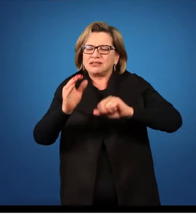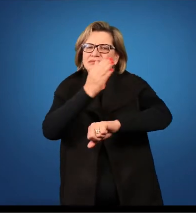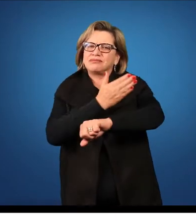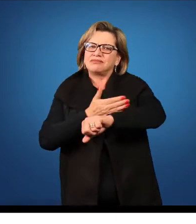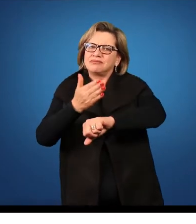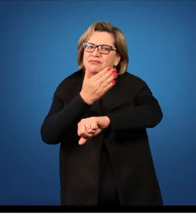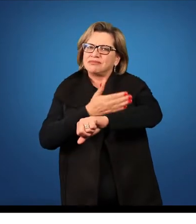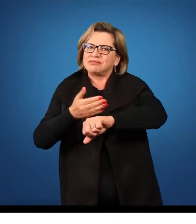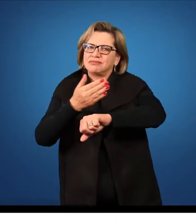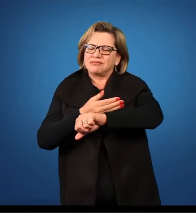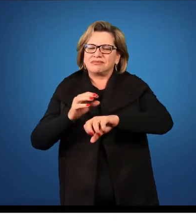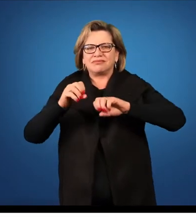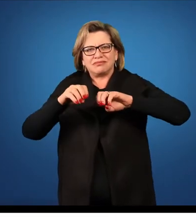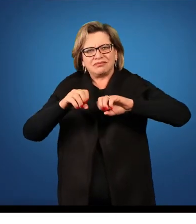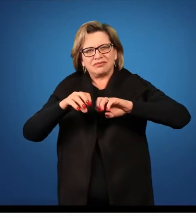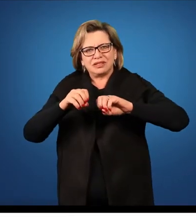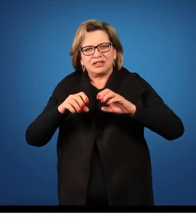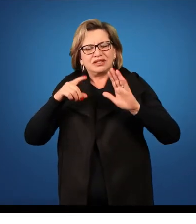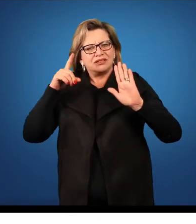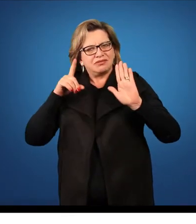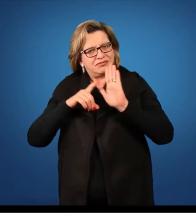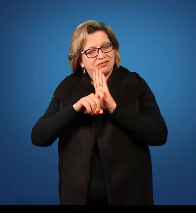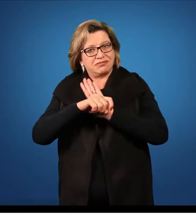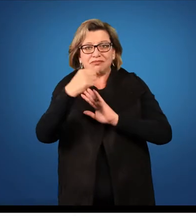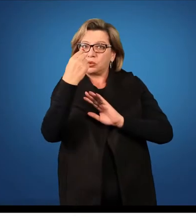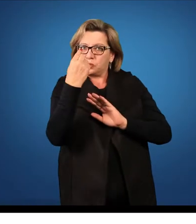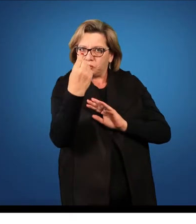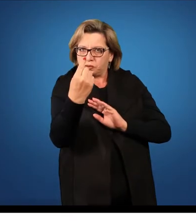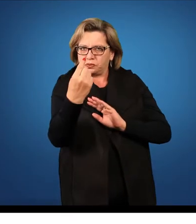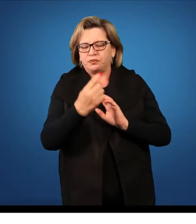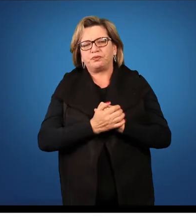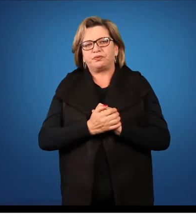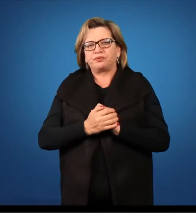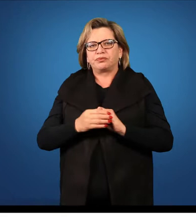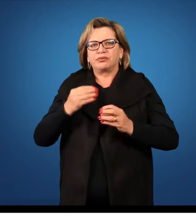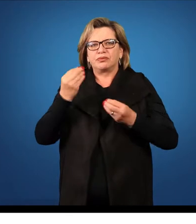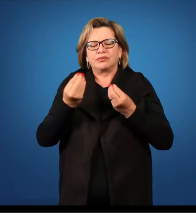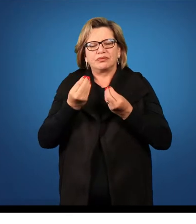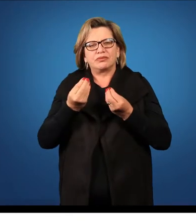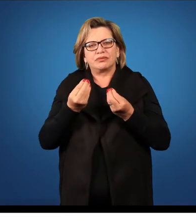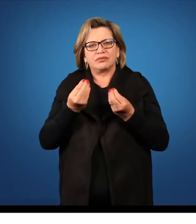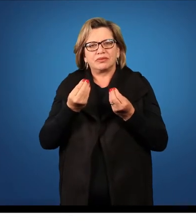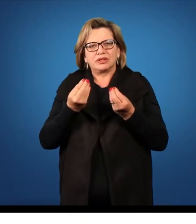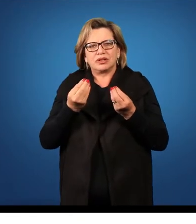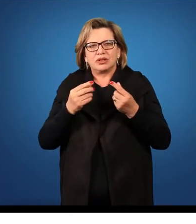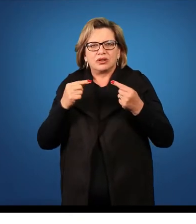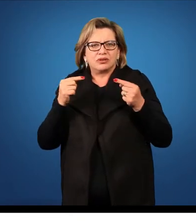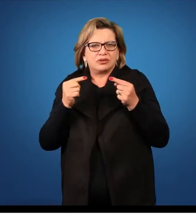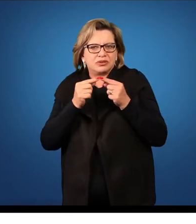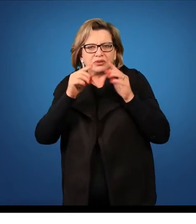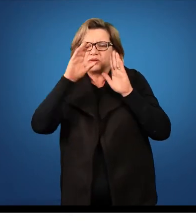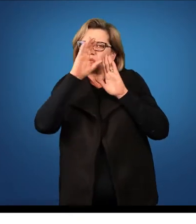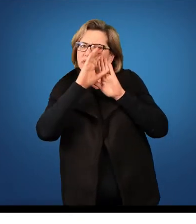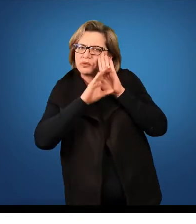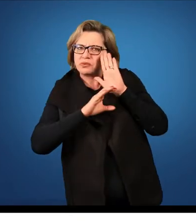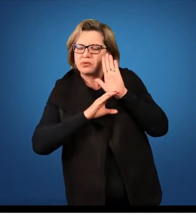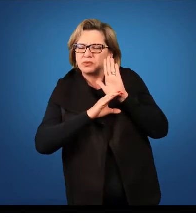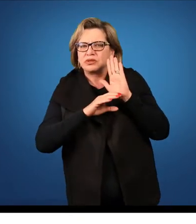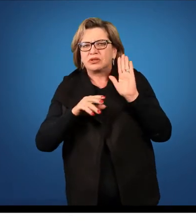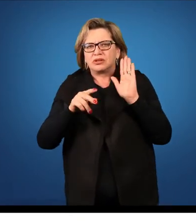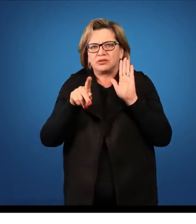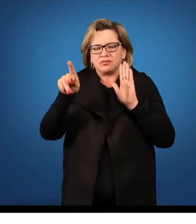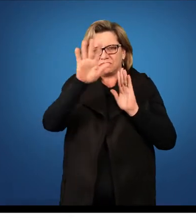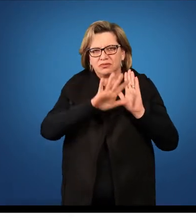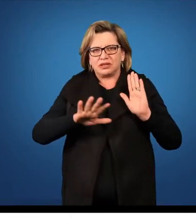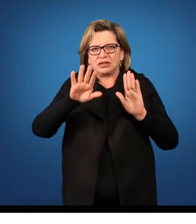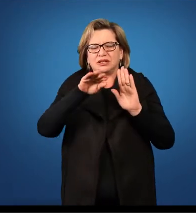supervisionado em Ciências Biológicas 1. Então, de acordo com o currículo pleno